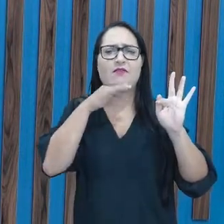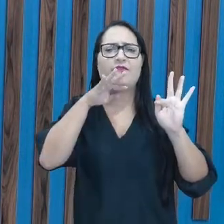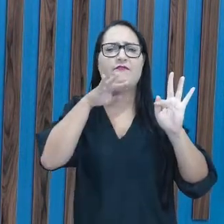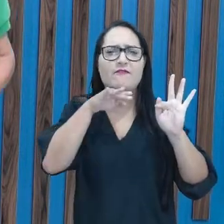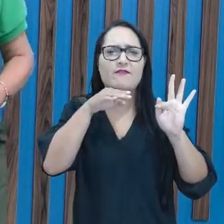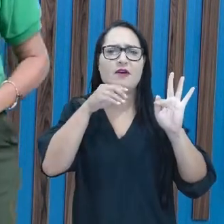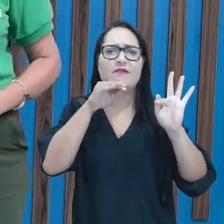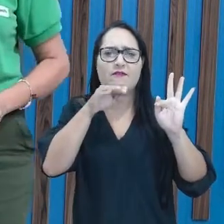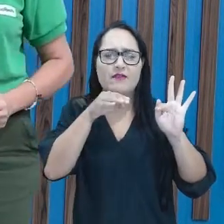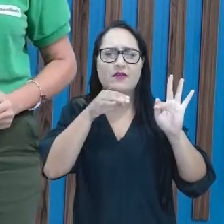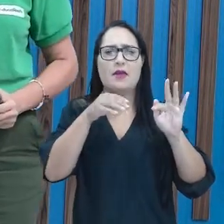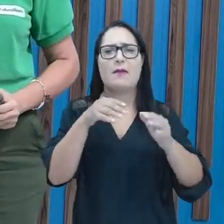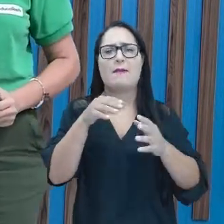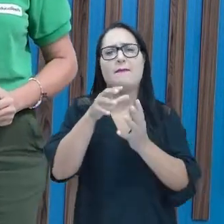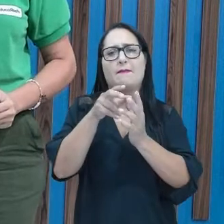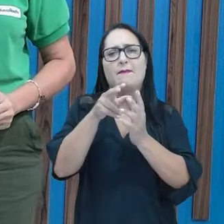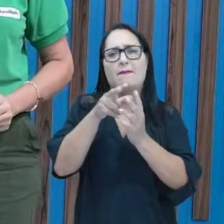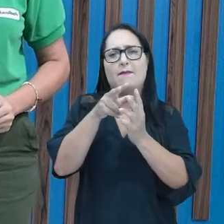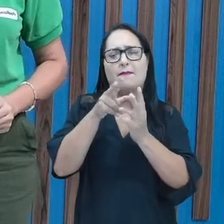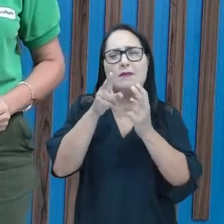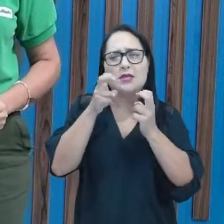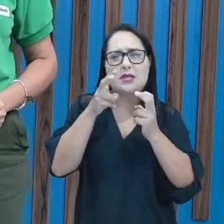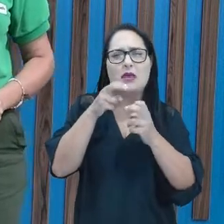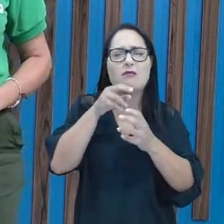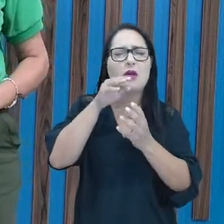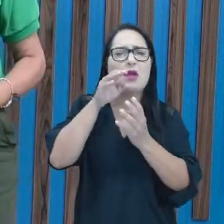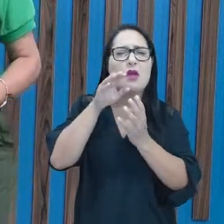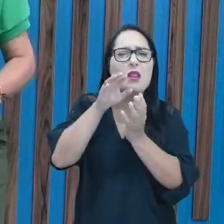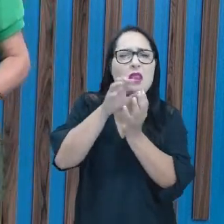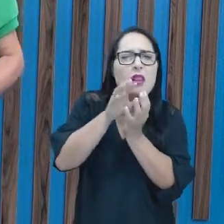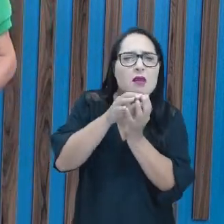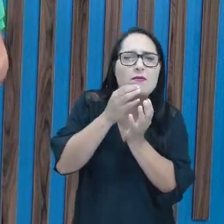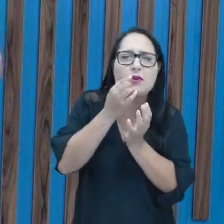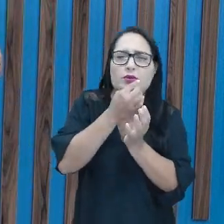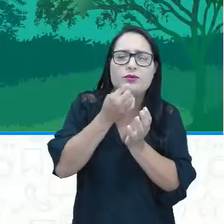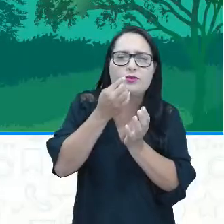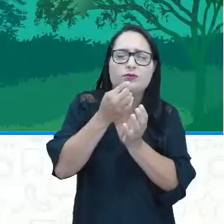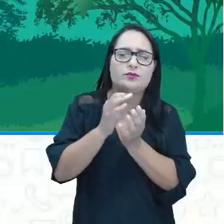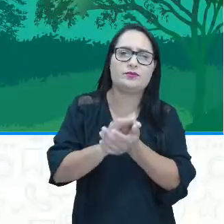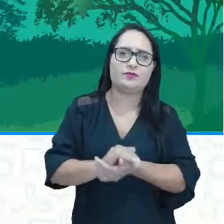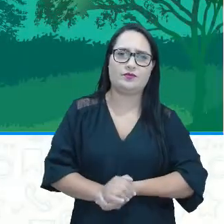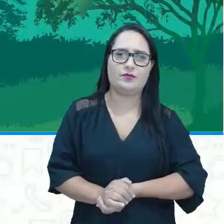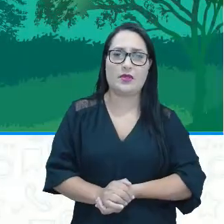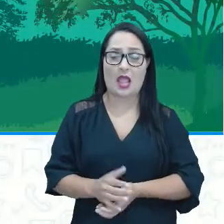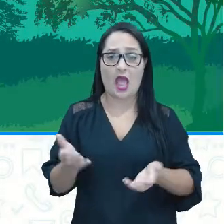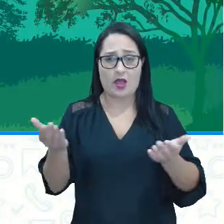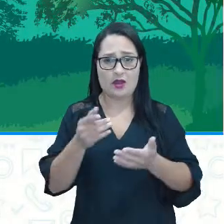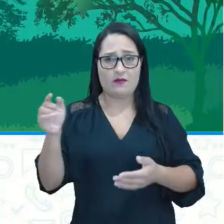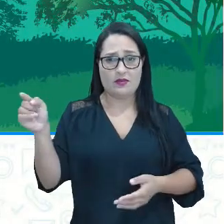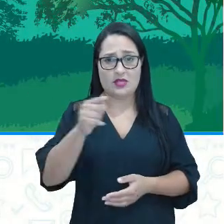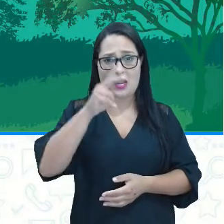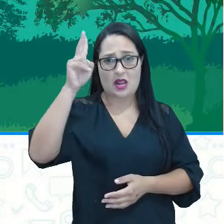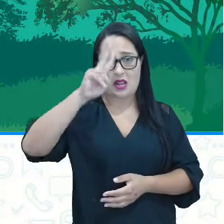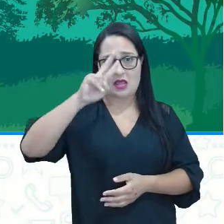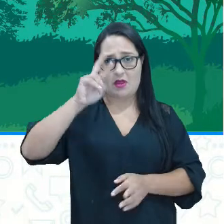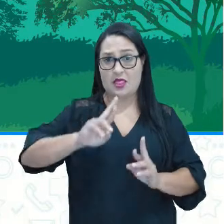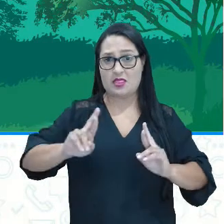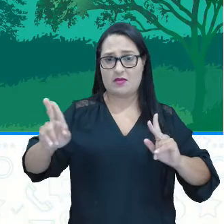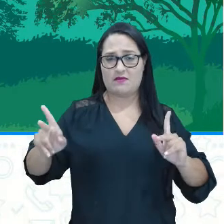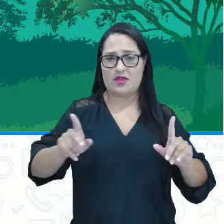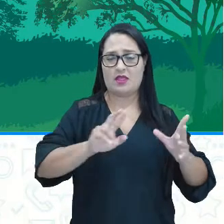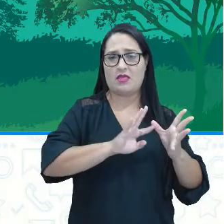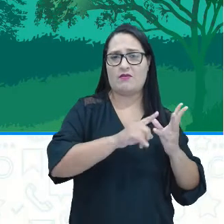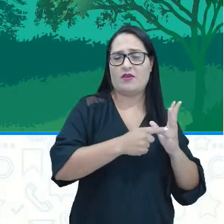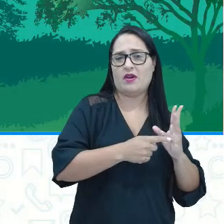que os lábios se tocam. Agora que você já relembrou a diferença entre